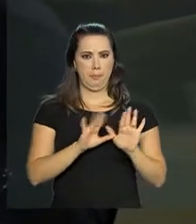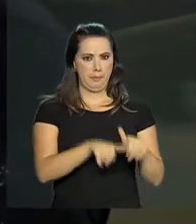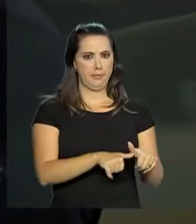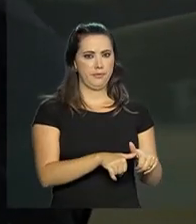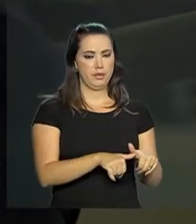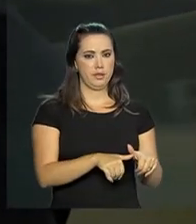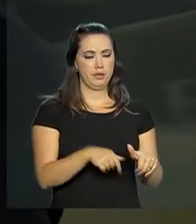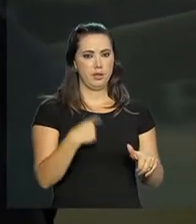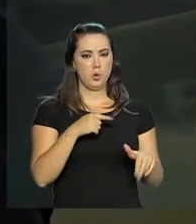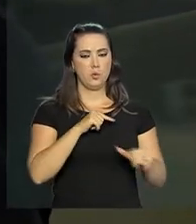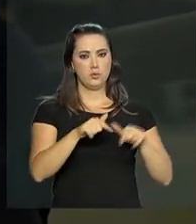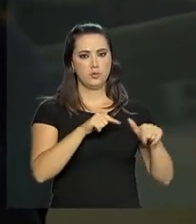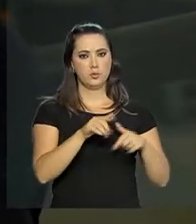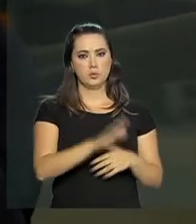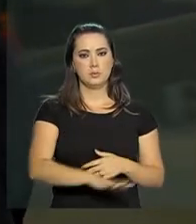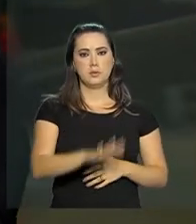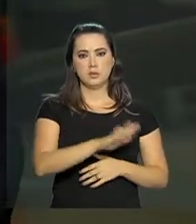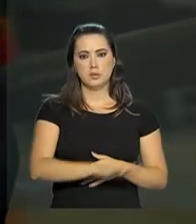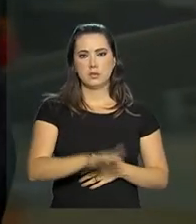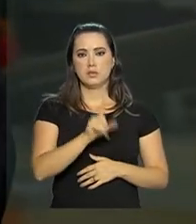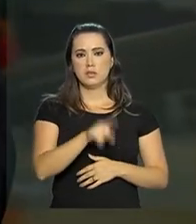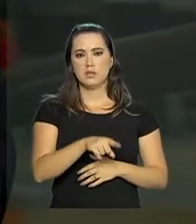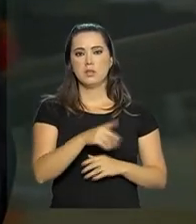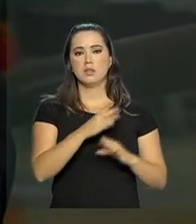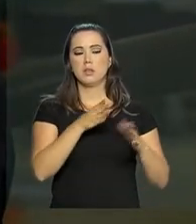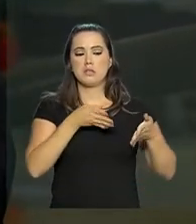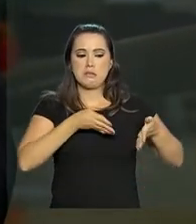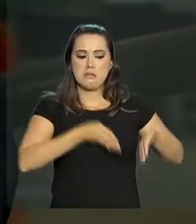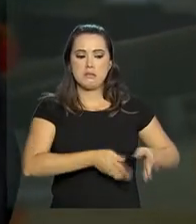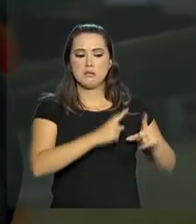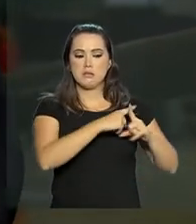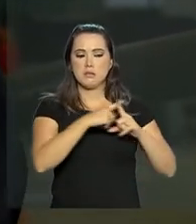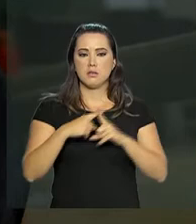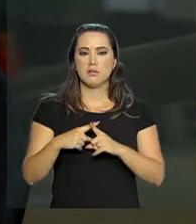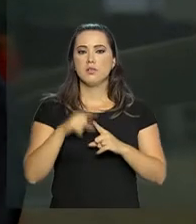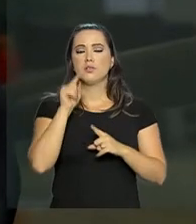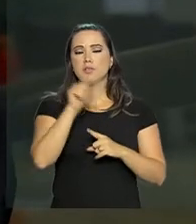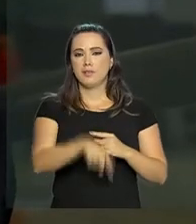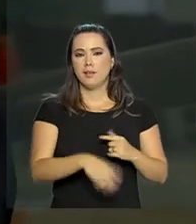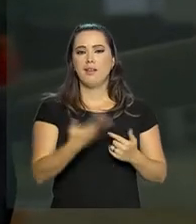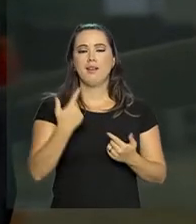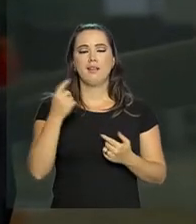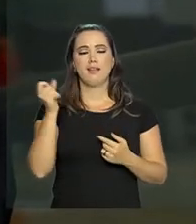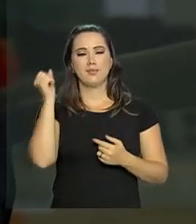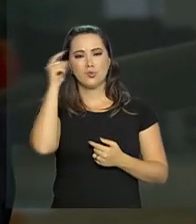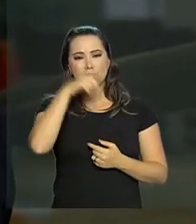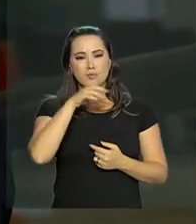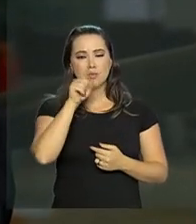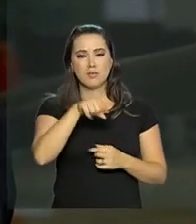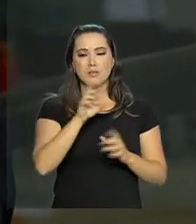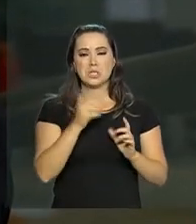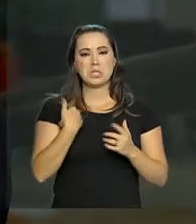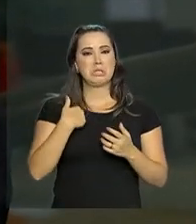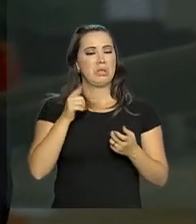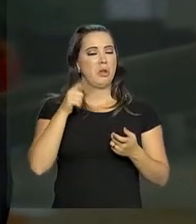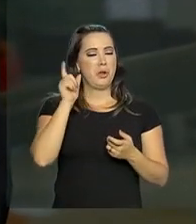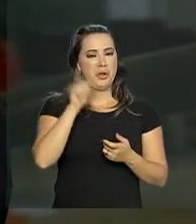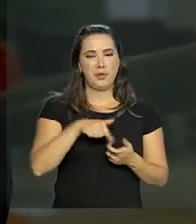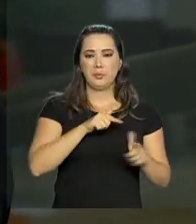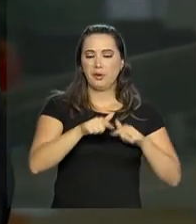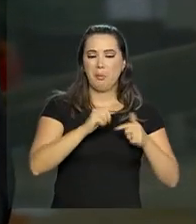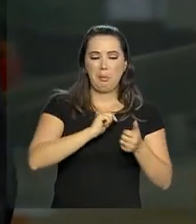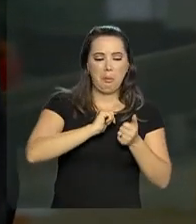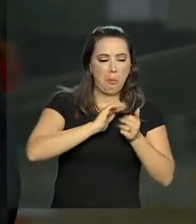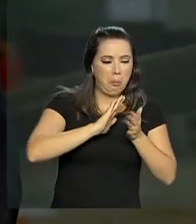o trabalho infantil em cemitérios é considerado uma das formas mais degradantes pela Organização Internacional do